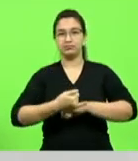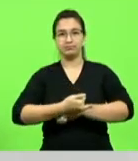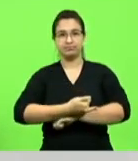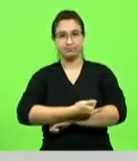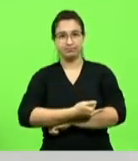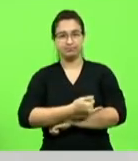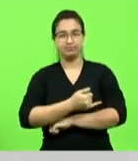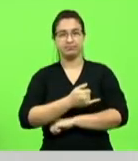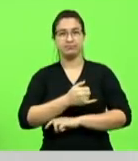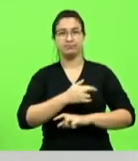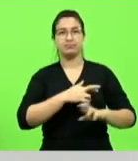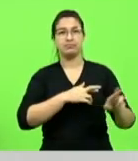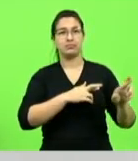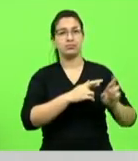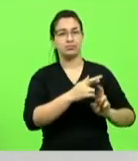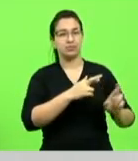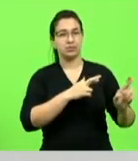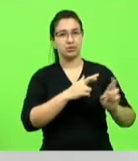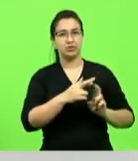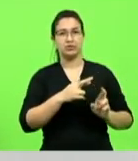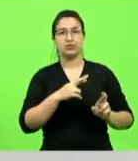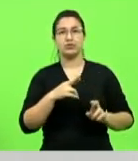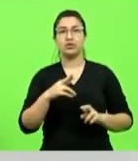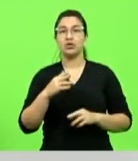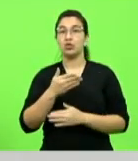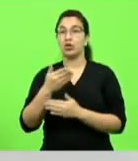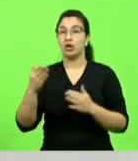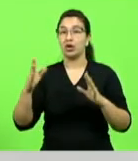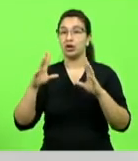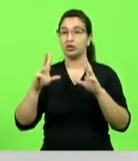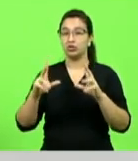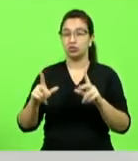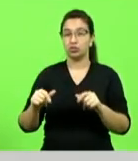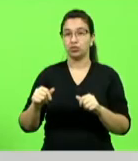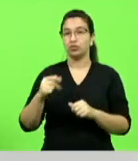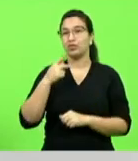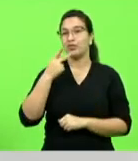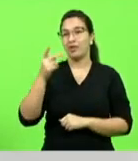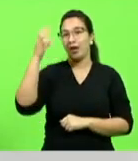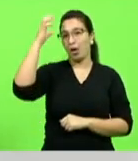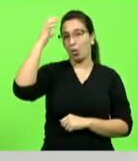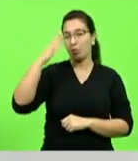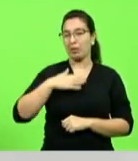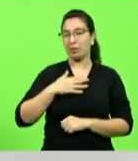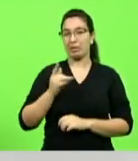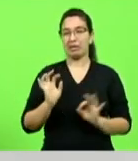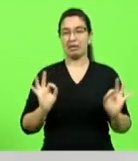rodovia tem-se uma fábrica de desculpas por que que eu digo isso aí vamos começar ali